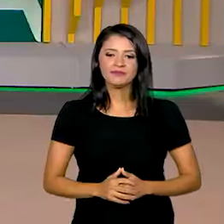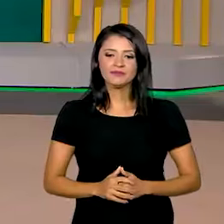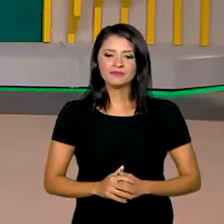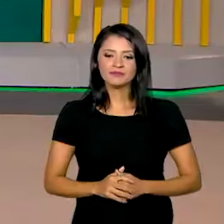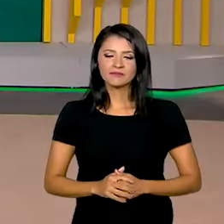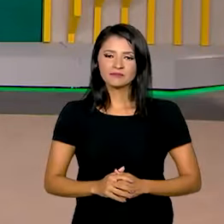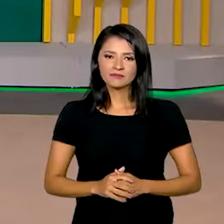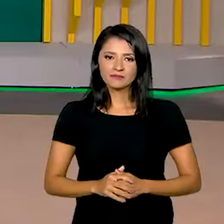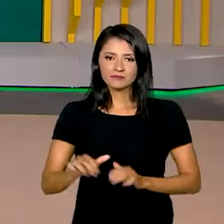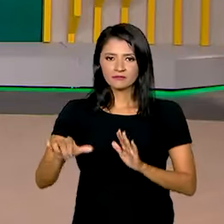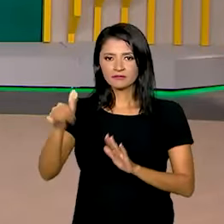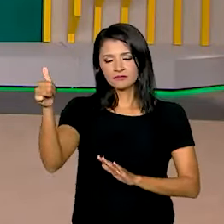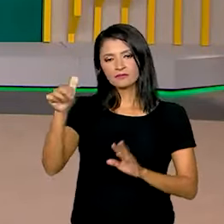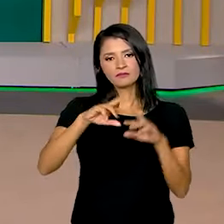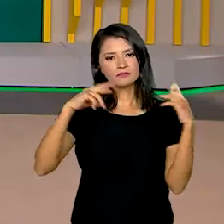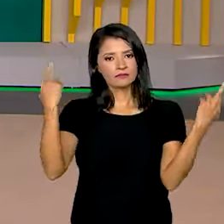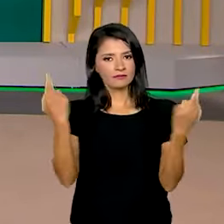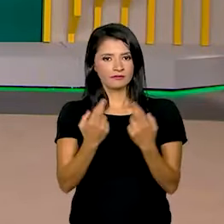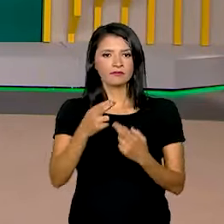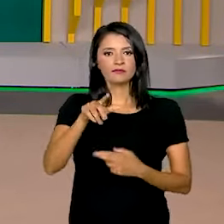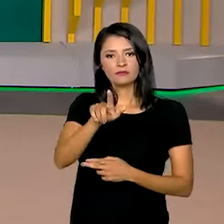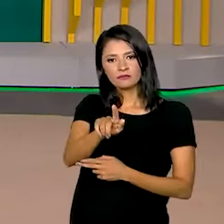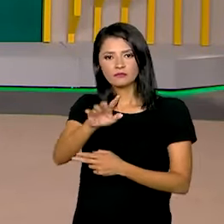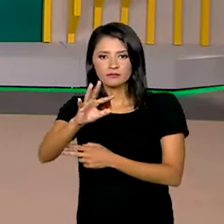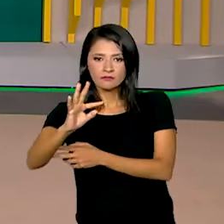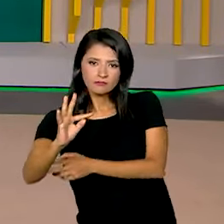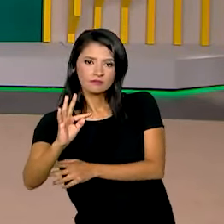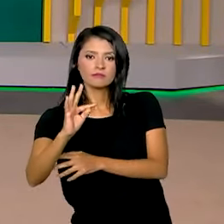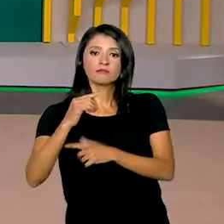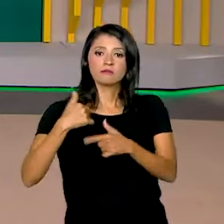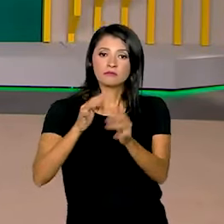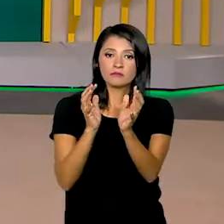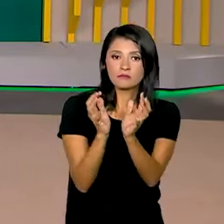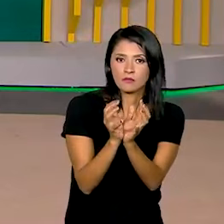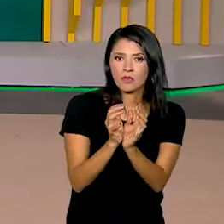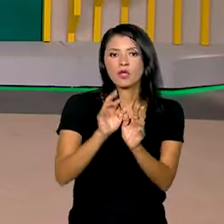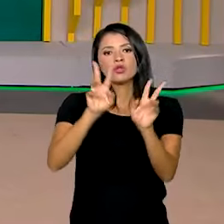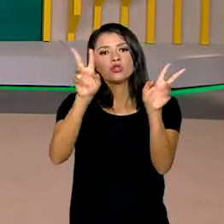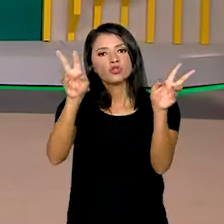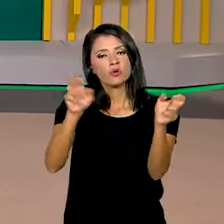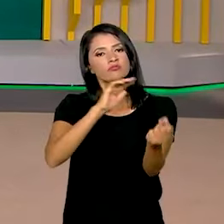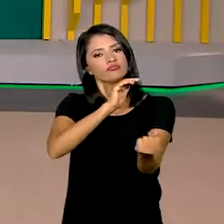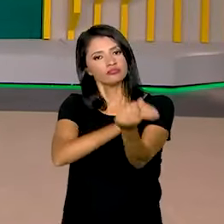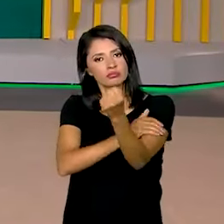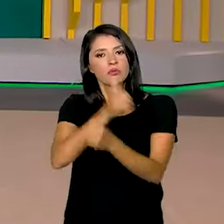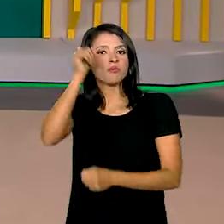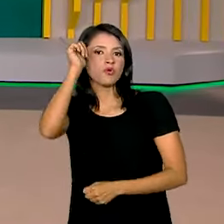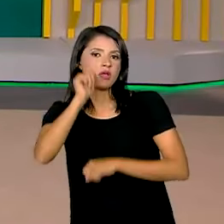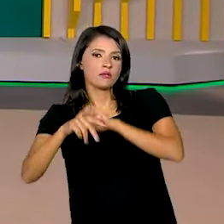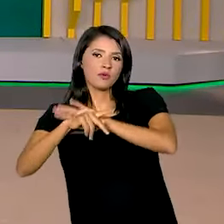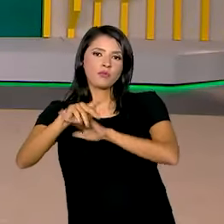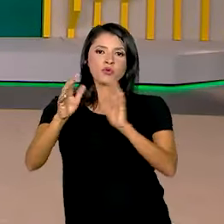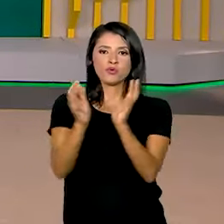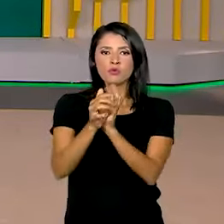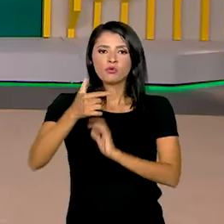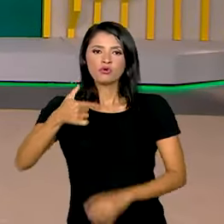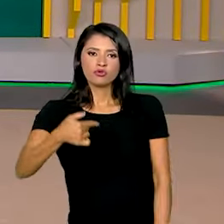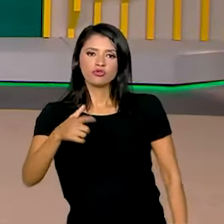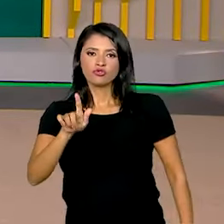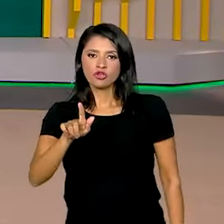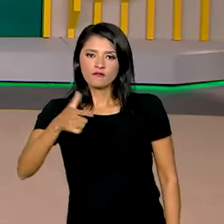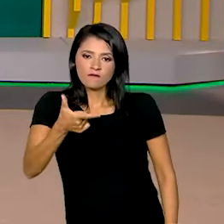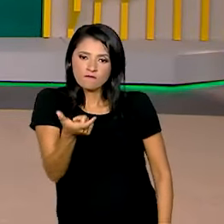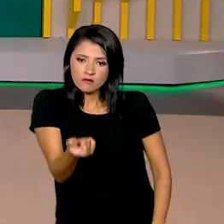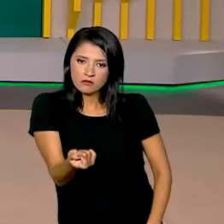Na primeira reunião do Grupo de Trabalho sobre Empoderamento de Mulheres do G20, o Brasil propôs prioridades